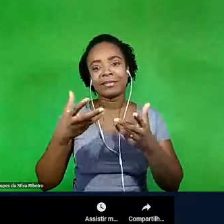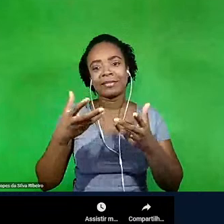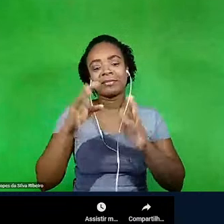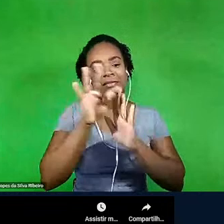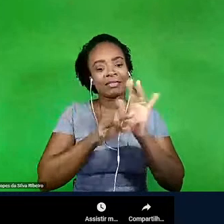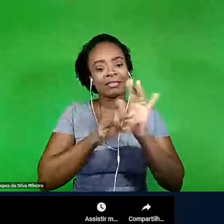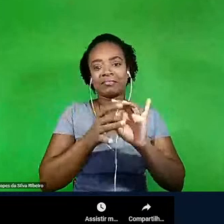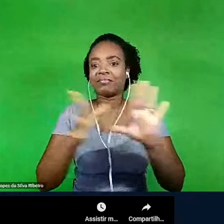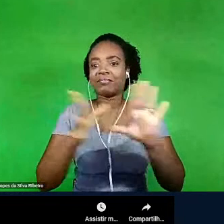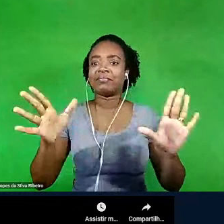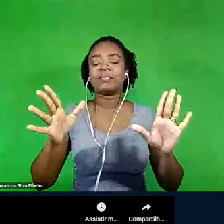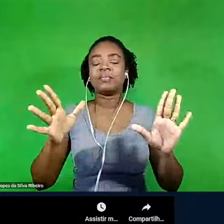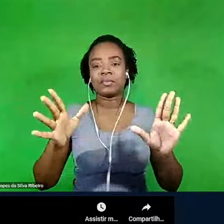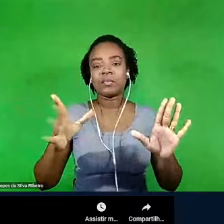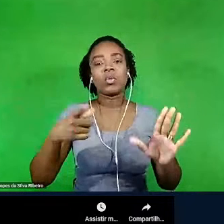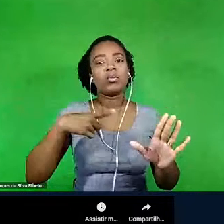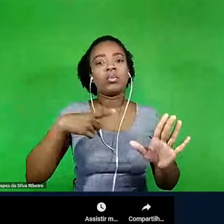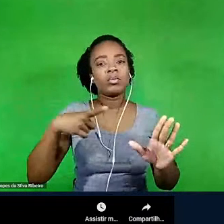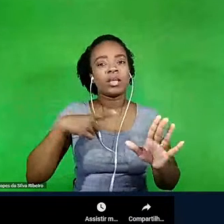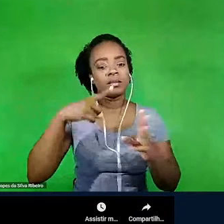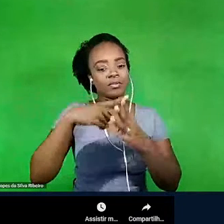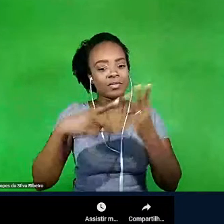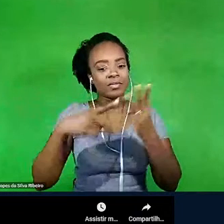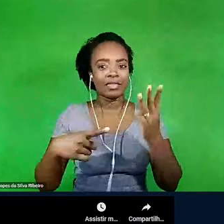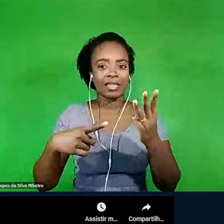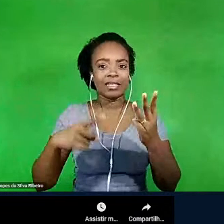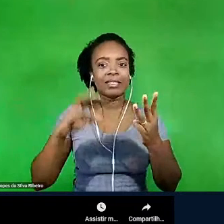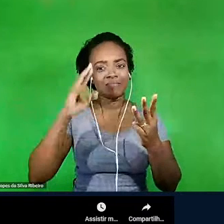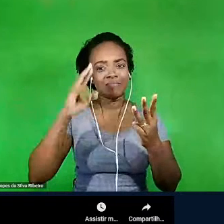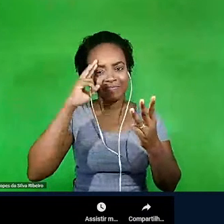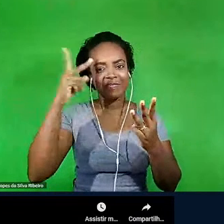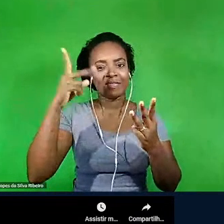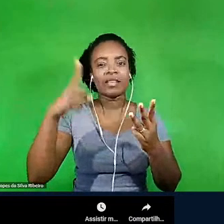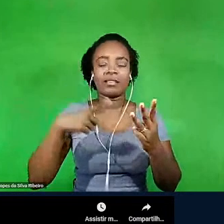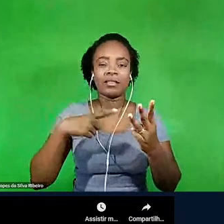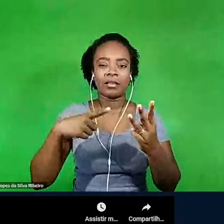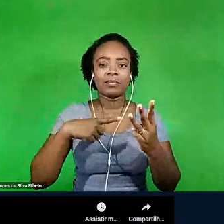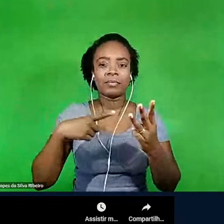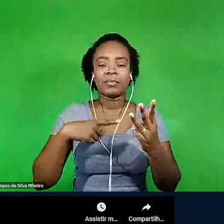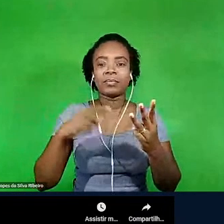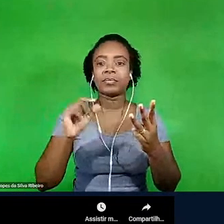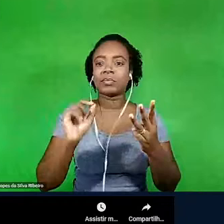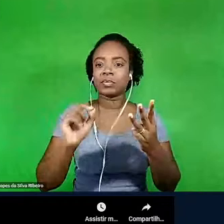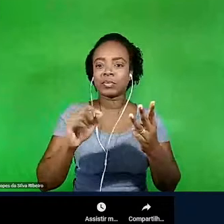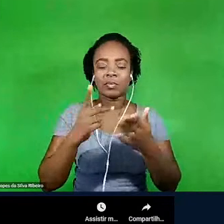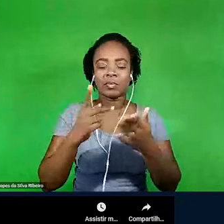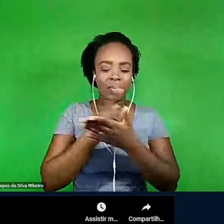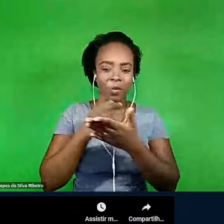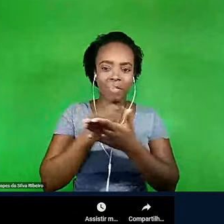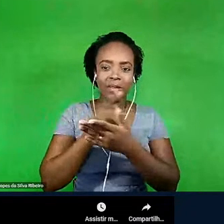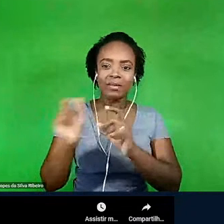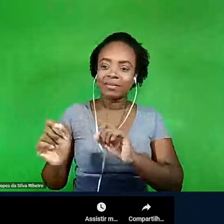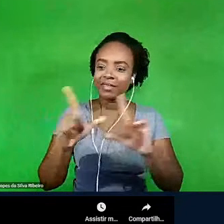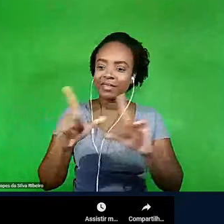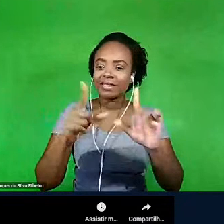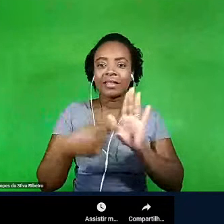equivocado, três, que tem um pequeno errinho na apresentação de slide, né,